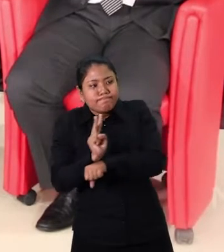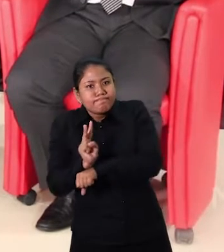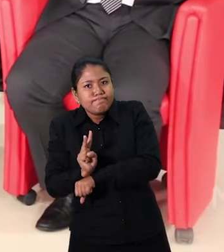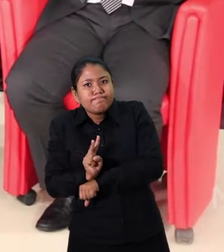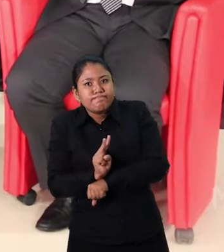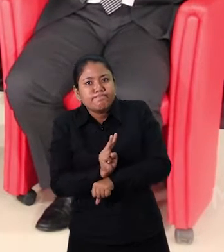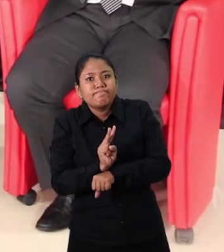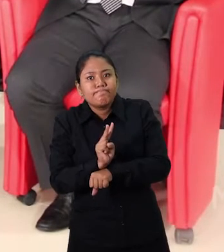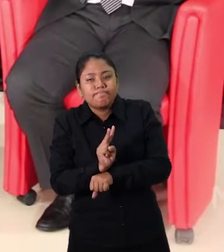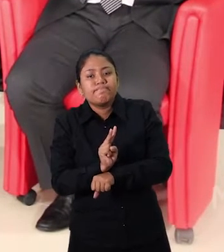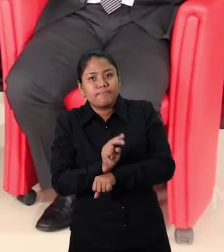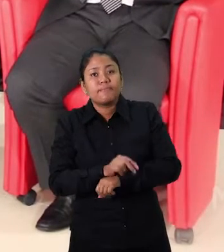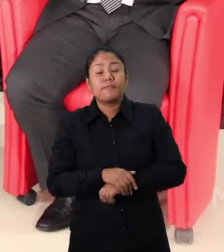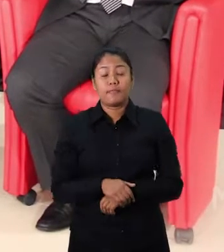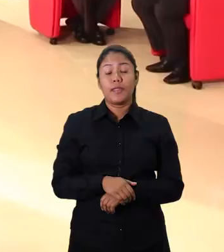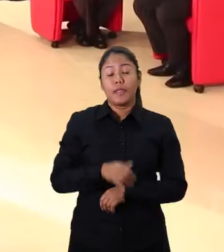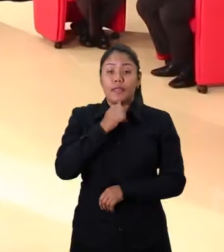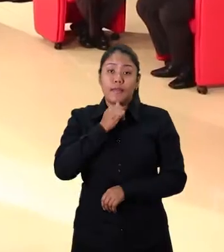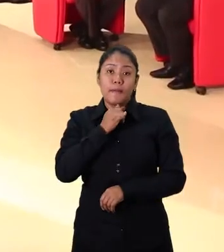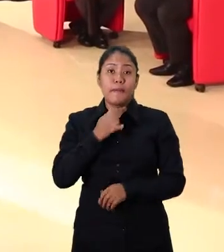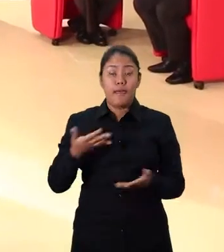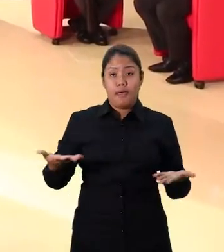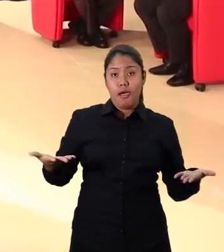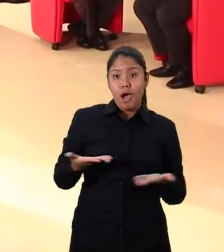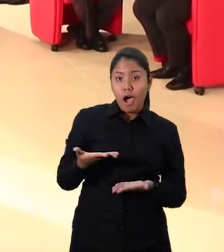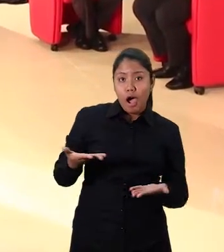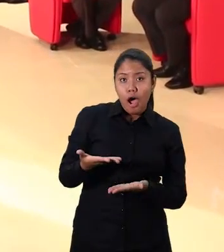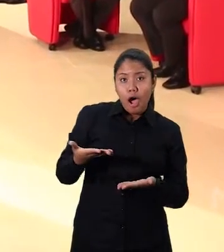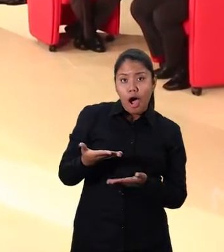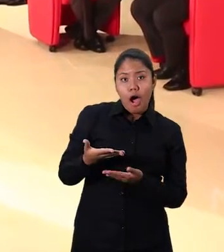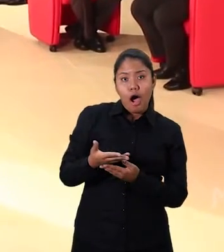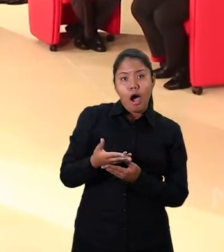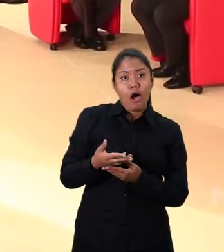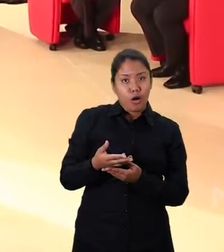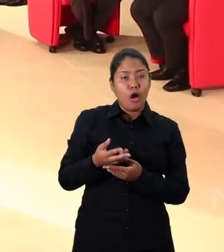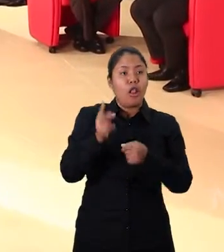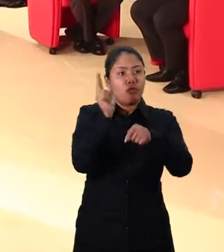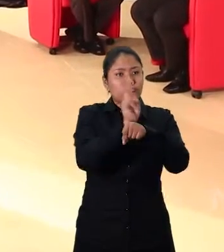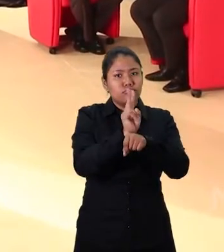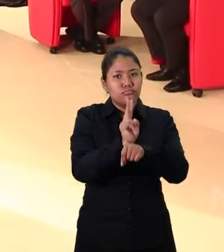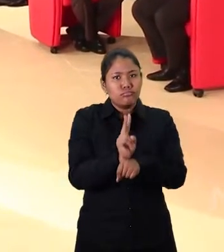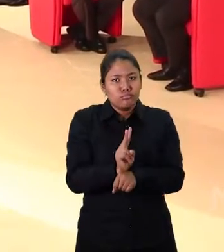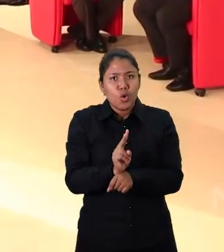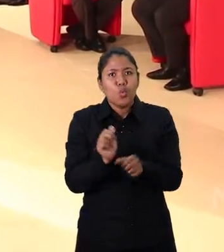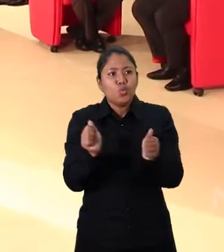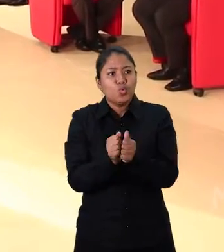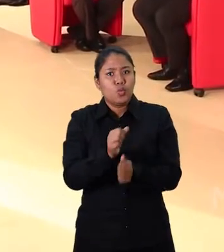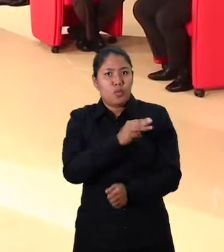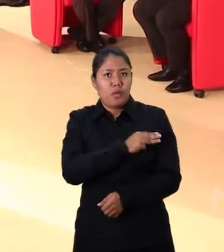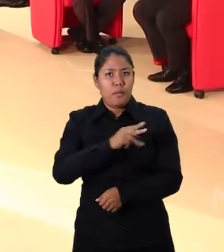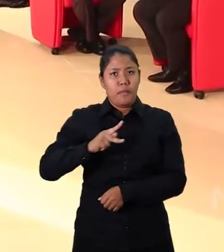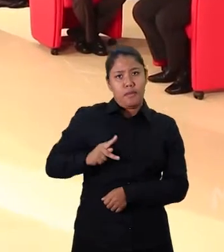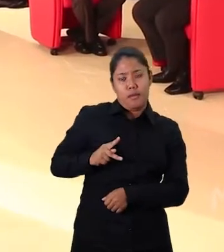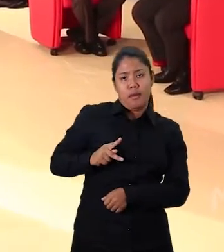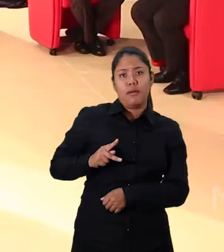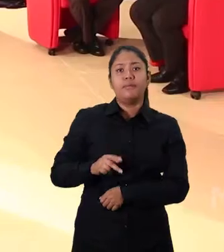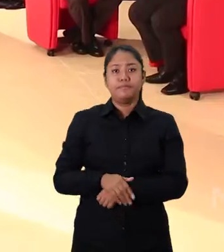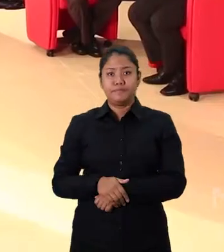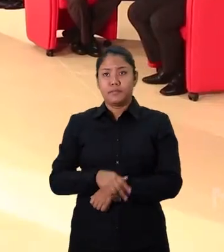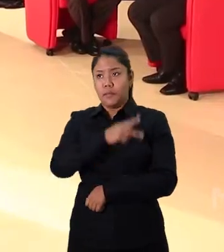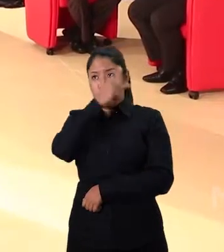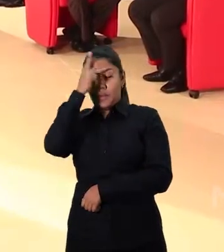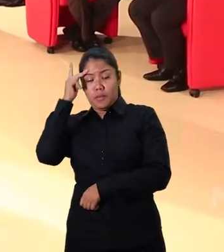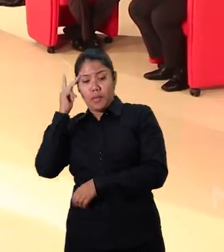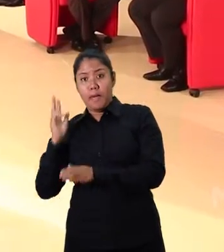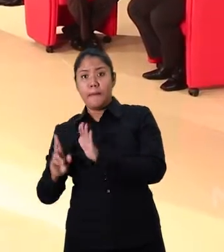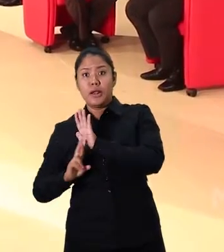para fazer essa fiscalização. E, inclusive, nós estamos fazendo a fiscalização também por intermédio da estrutura do Ministério Público.